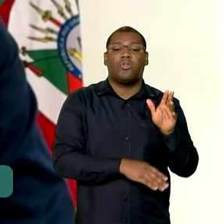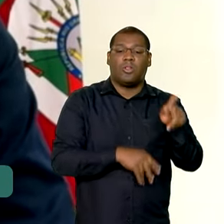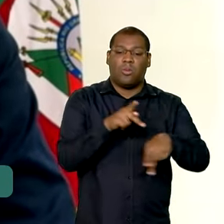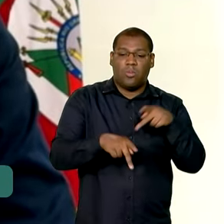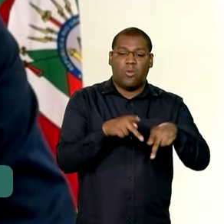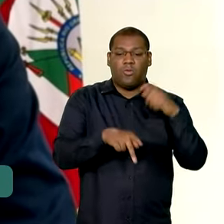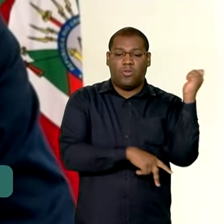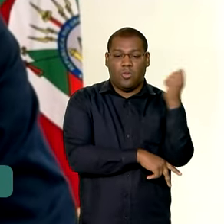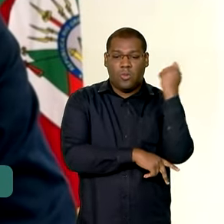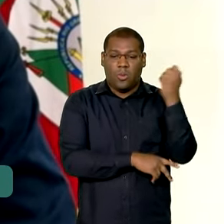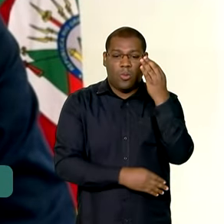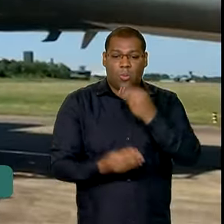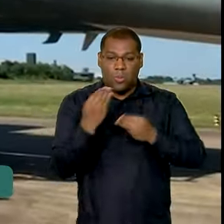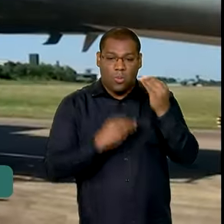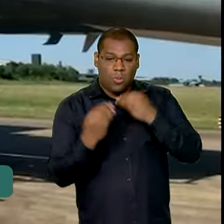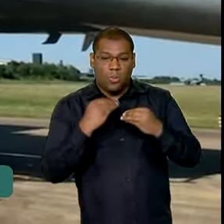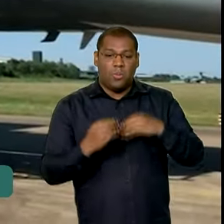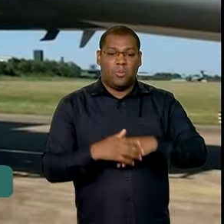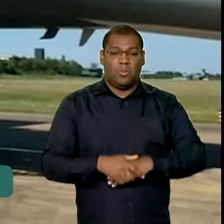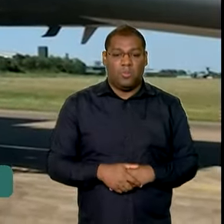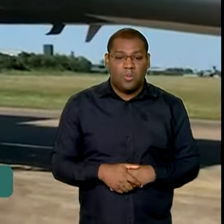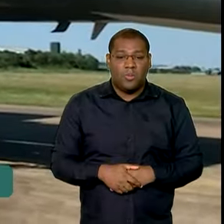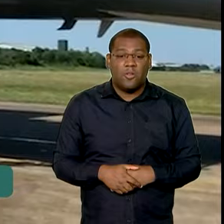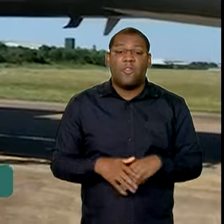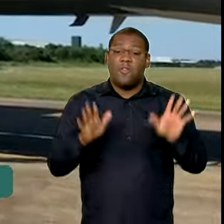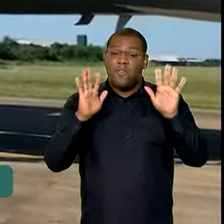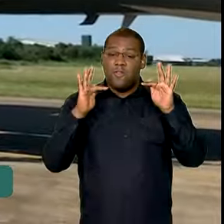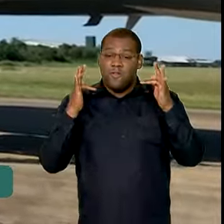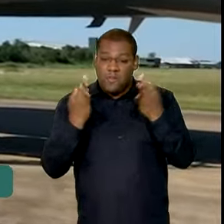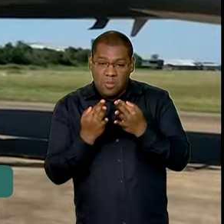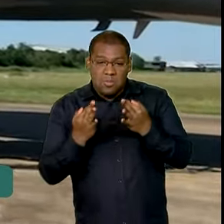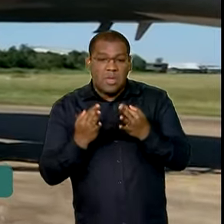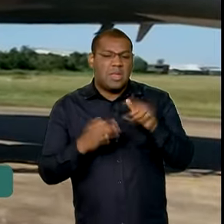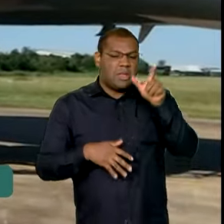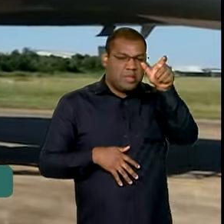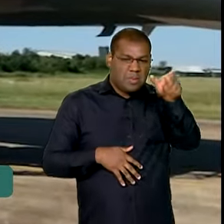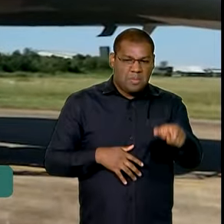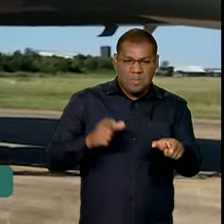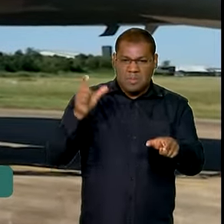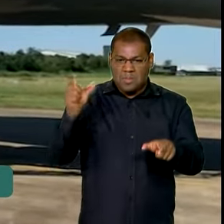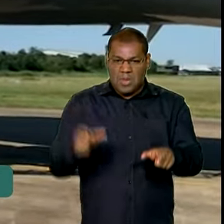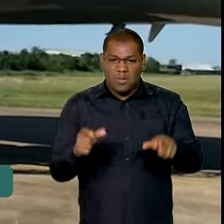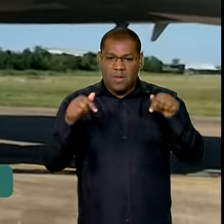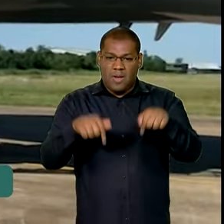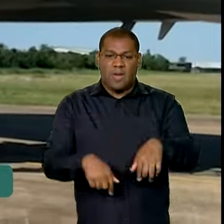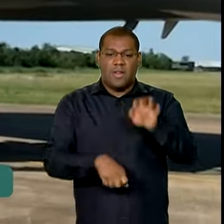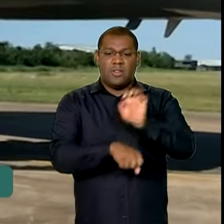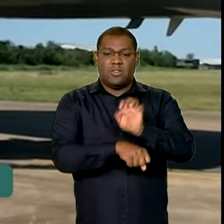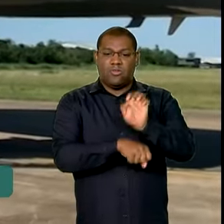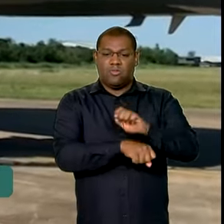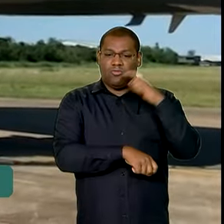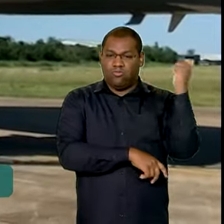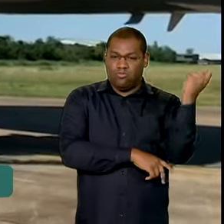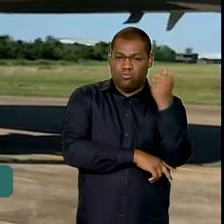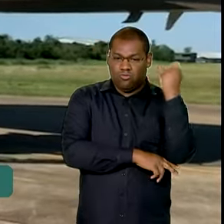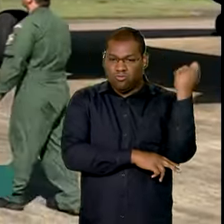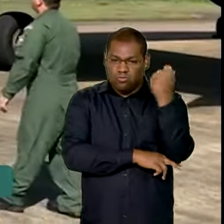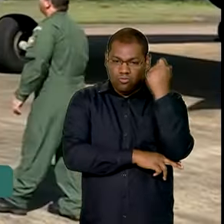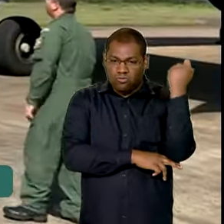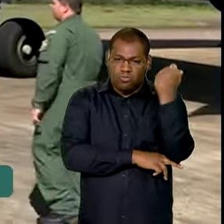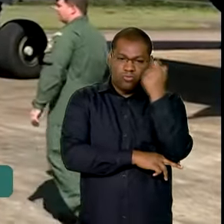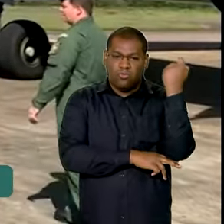metropolitana e da capital. Nenhuma família, nenhuma pessoa aqui no Rio Grande do Sul, por esta ação, por toda esta rede